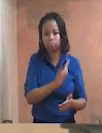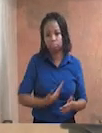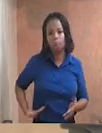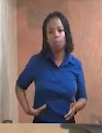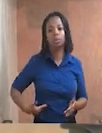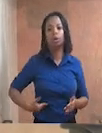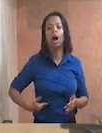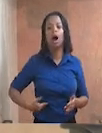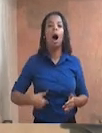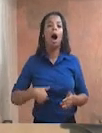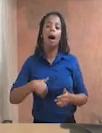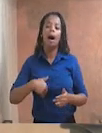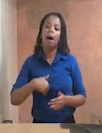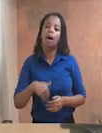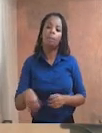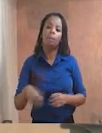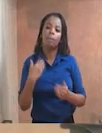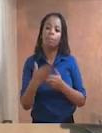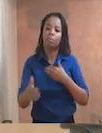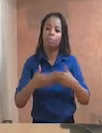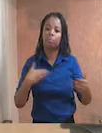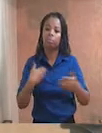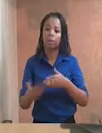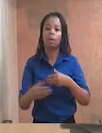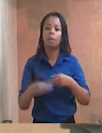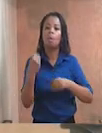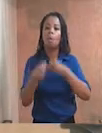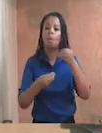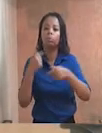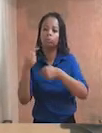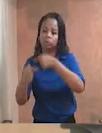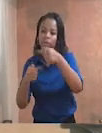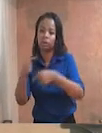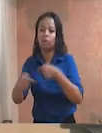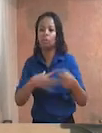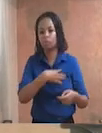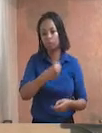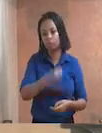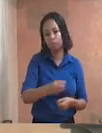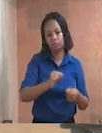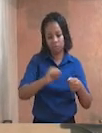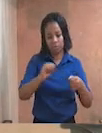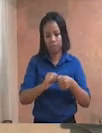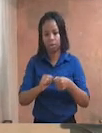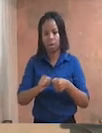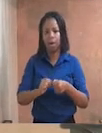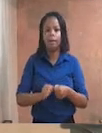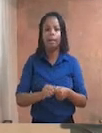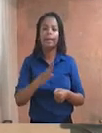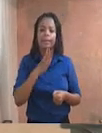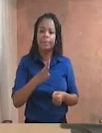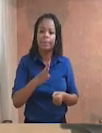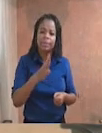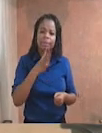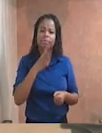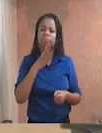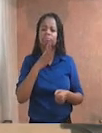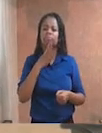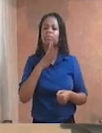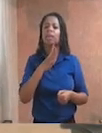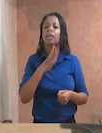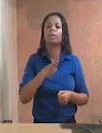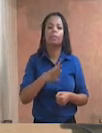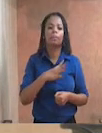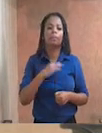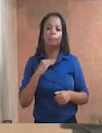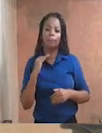a origem da afiliação. Parágrafo único. O reconhecimento pode preceder o nascimento do